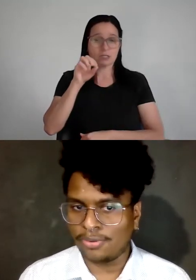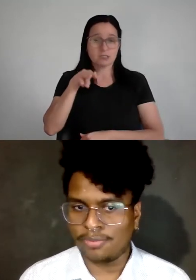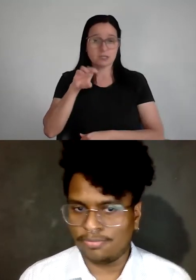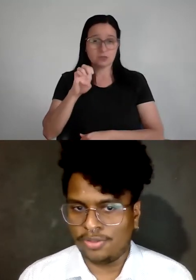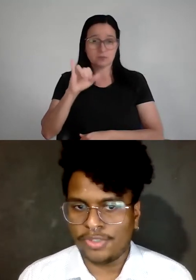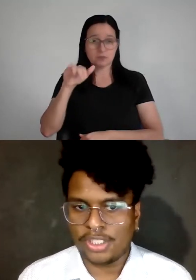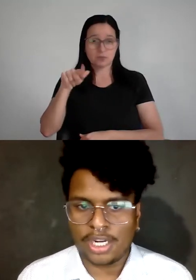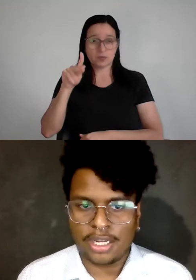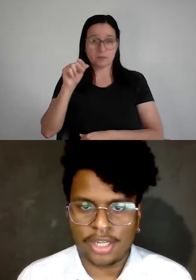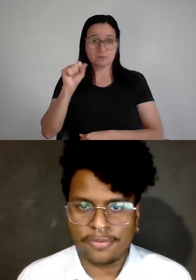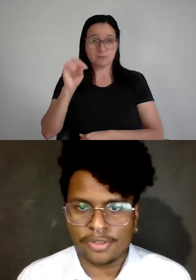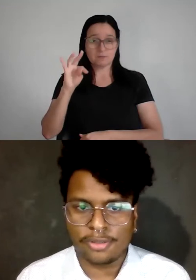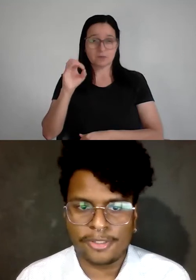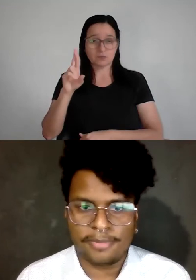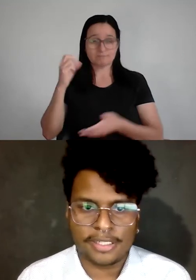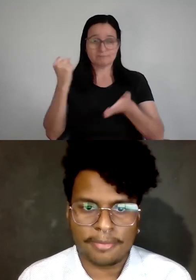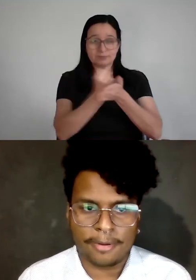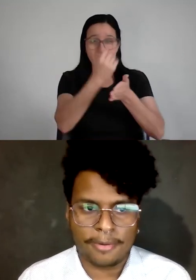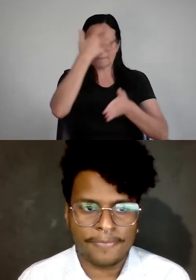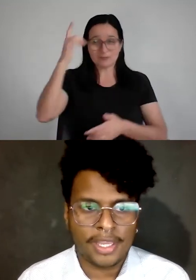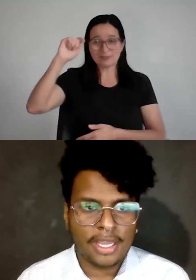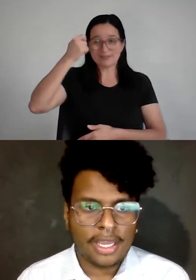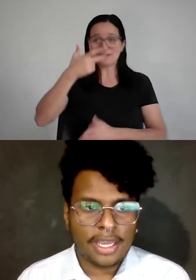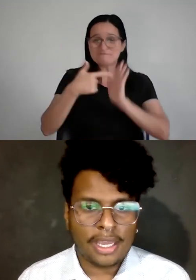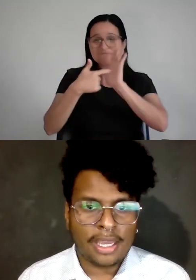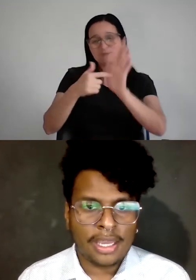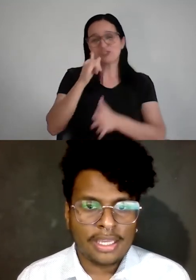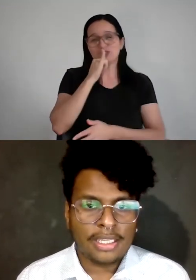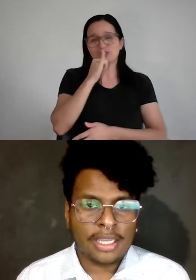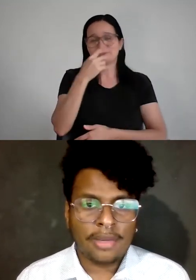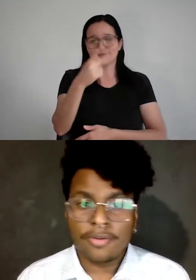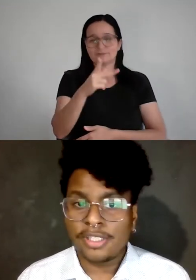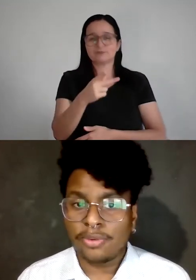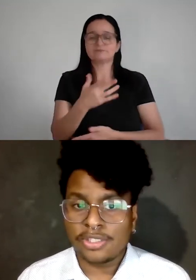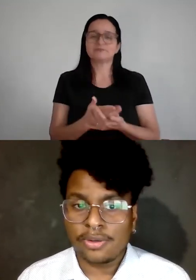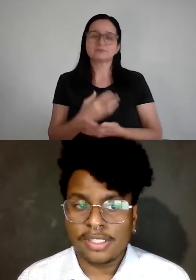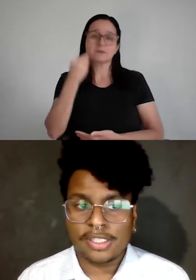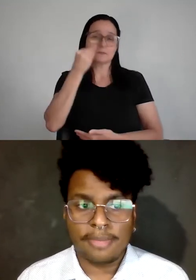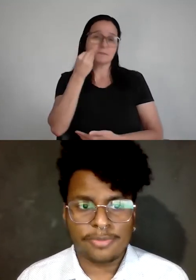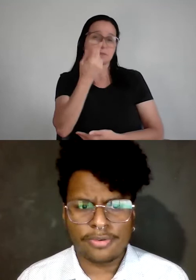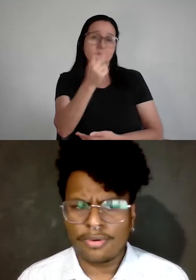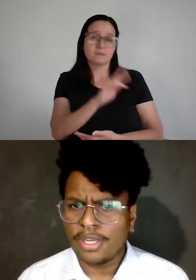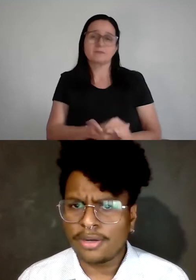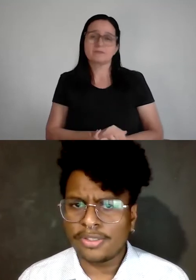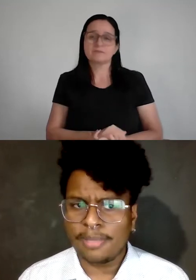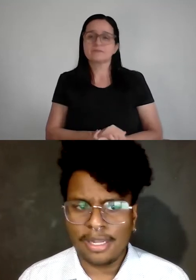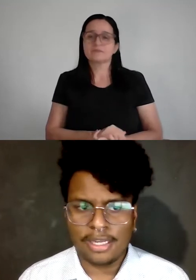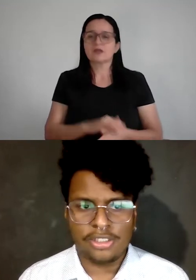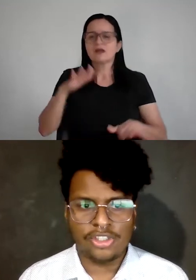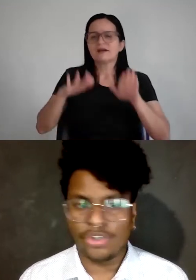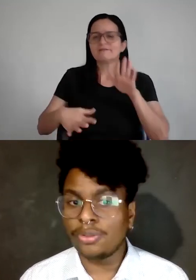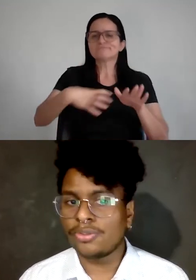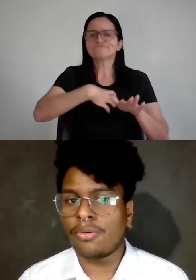profissional, isso você já reforçou por experiência própria. E aí tem algumas situações que mesmo com currículo